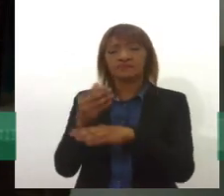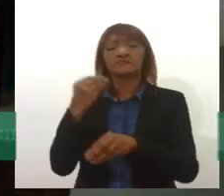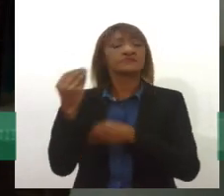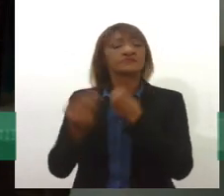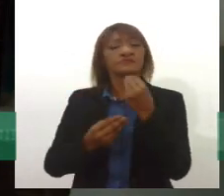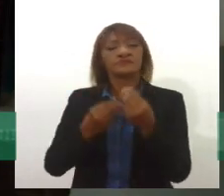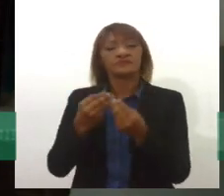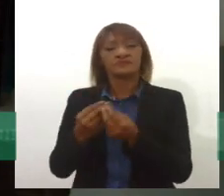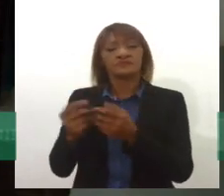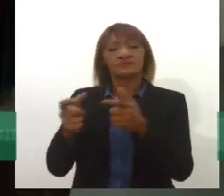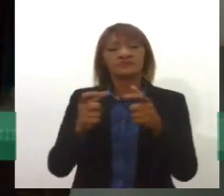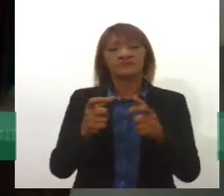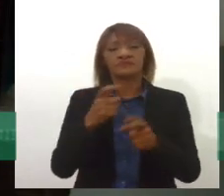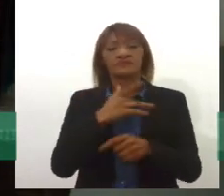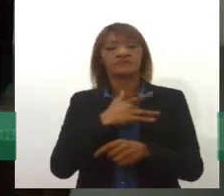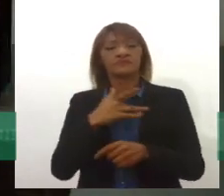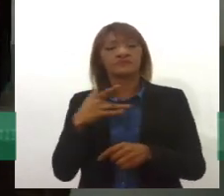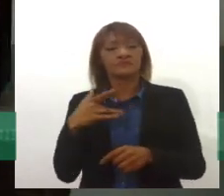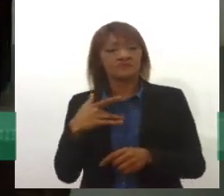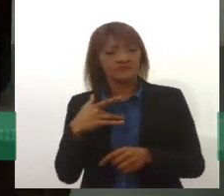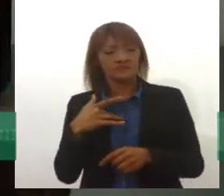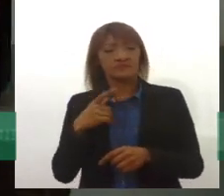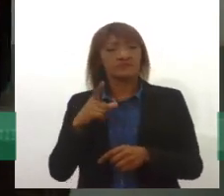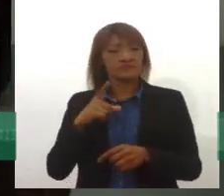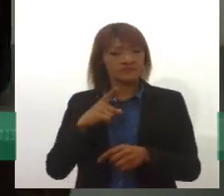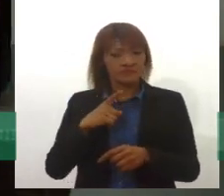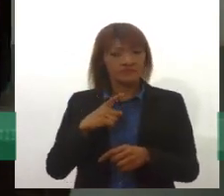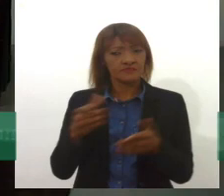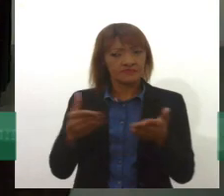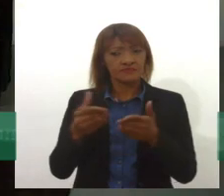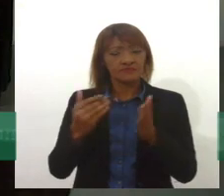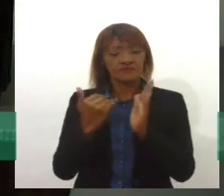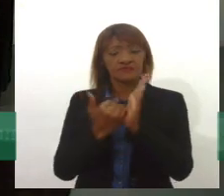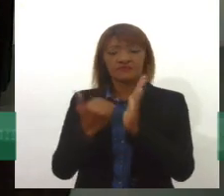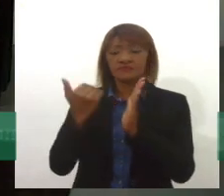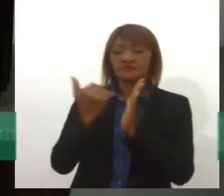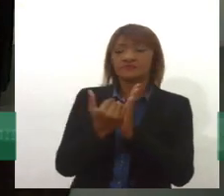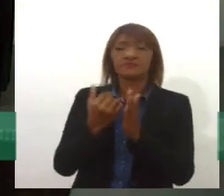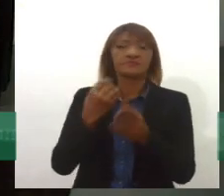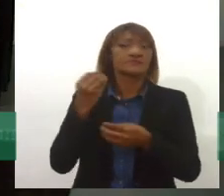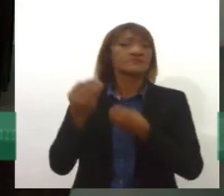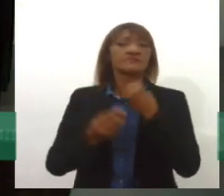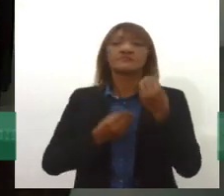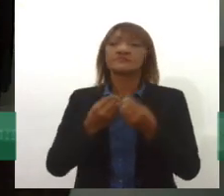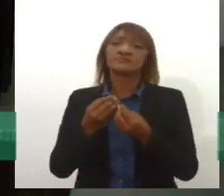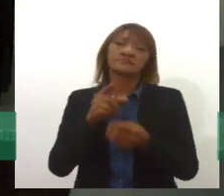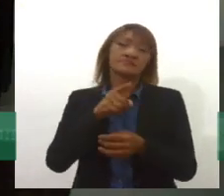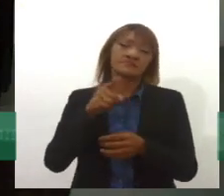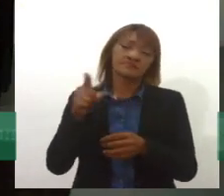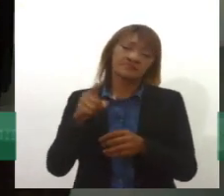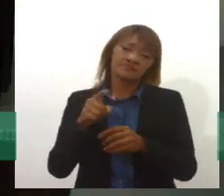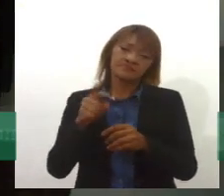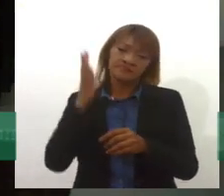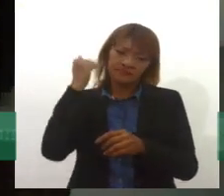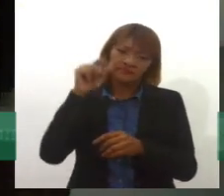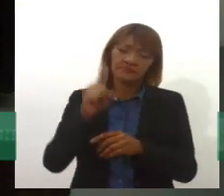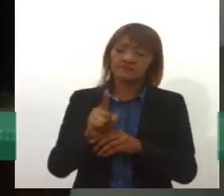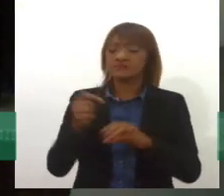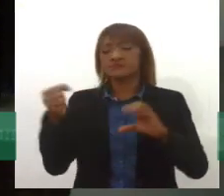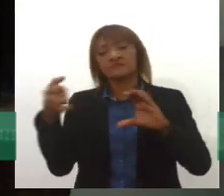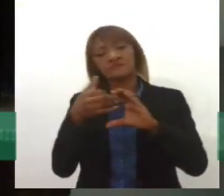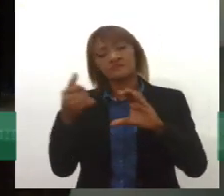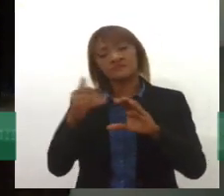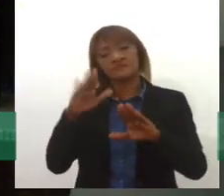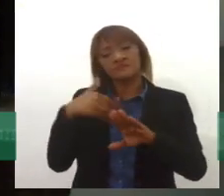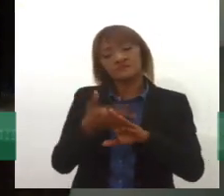unidades básicas de saúde? Tem aumentado o número de atendimento? Como é que vocês têm esses dados da pandemia até agora?